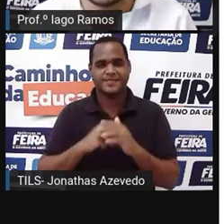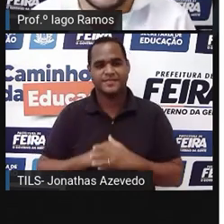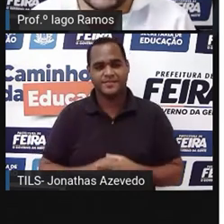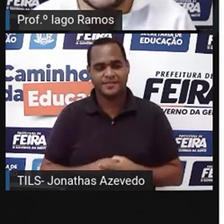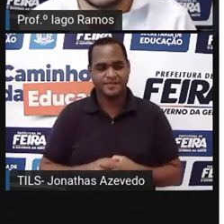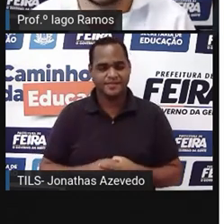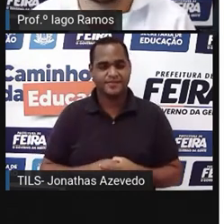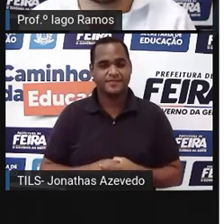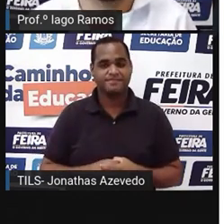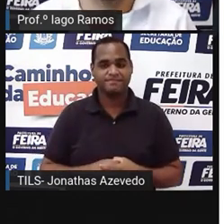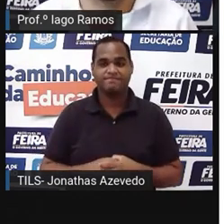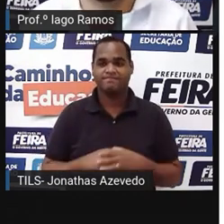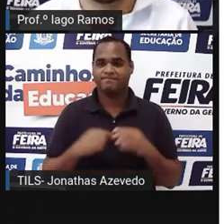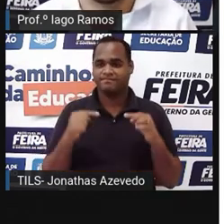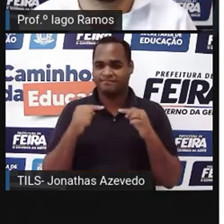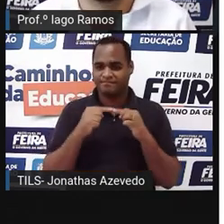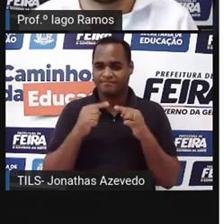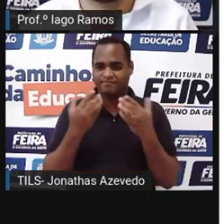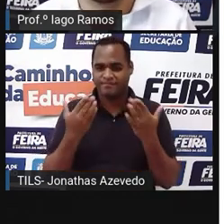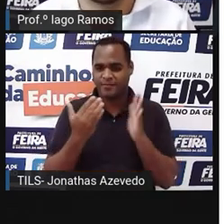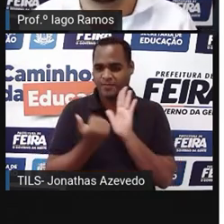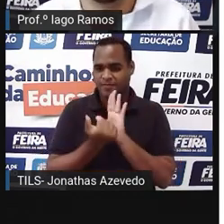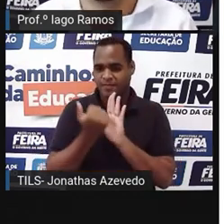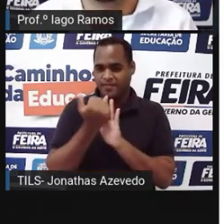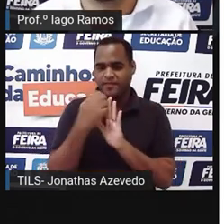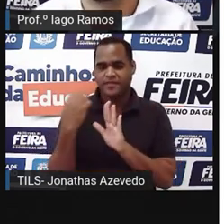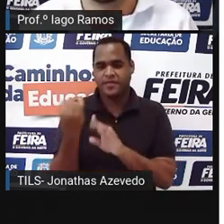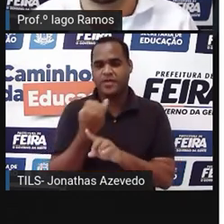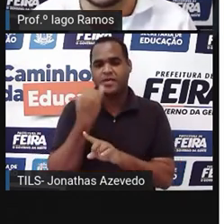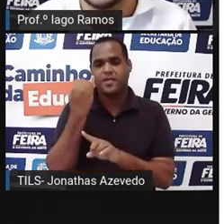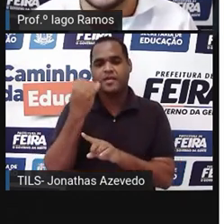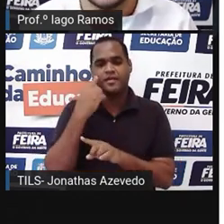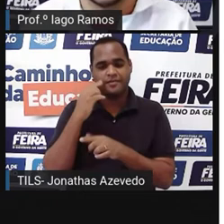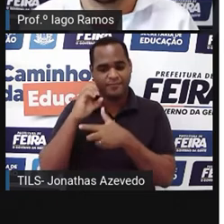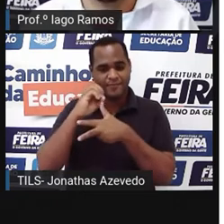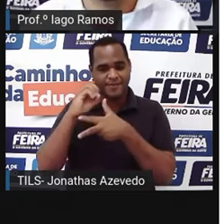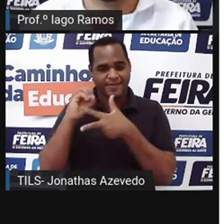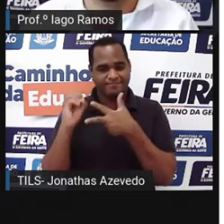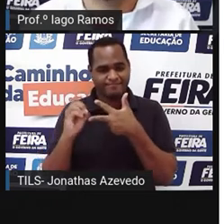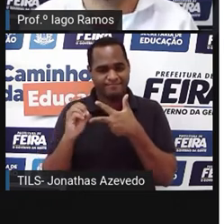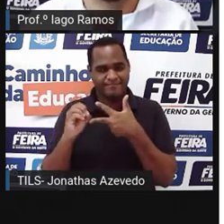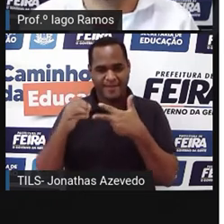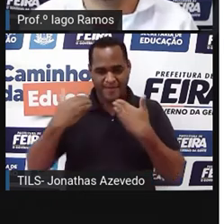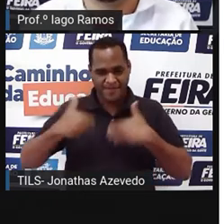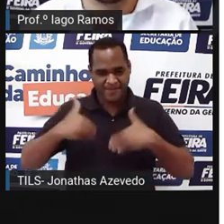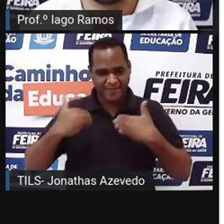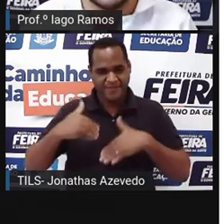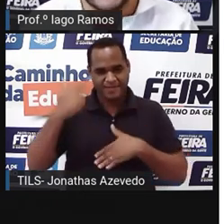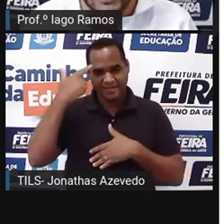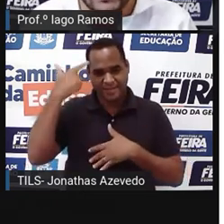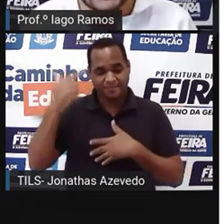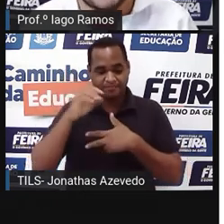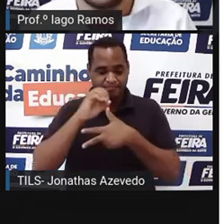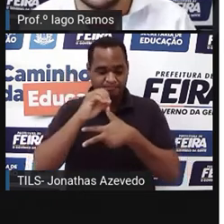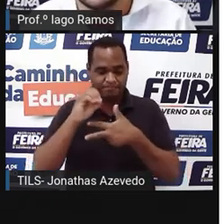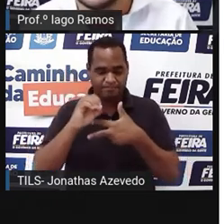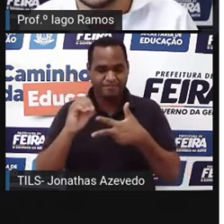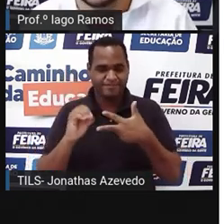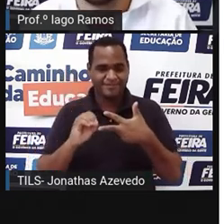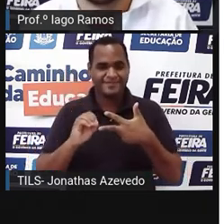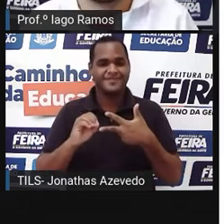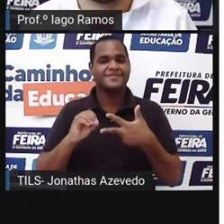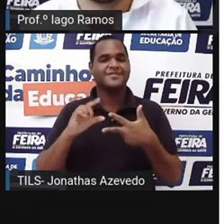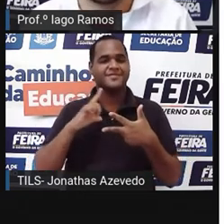Mais um, e esse daqui é interessante, porque esse aqui vem da prova do Enem, o Exame Nacional do Ensino Médio, tá bom?